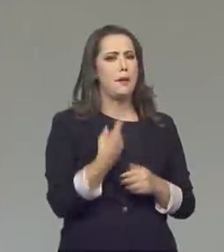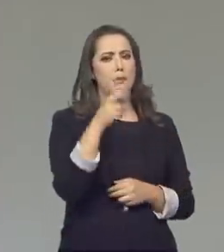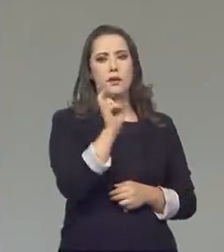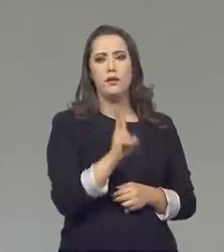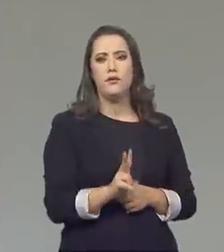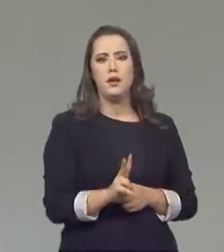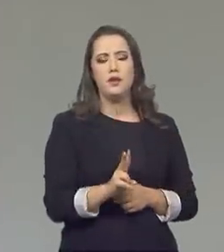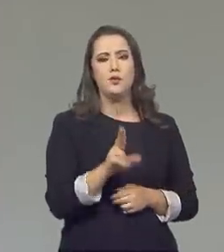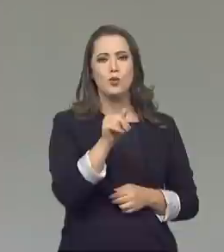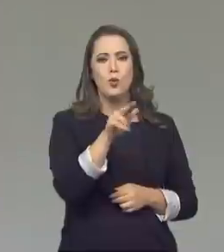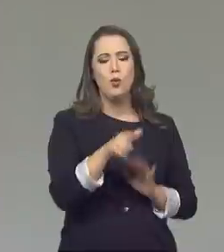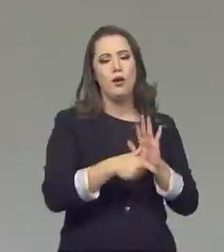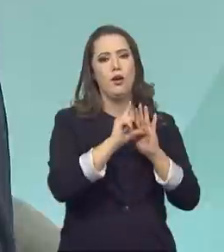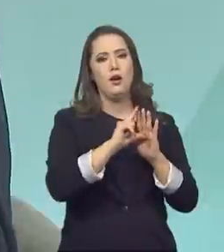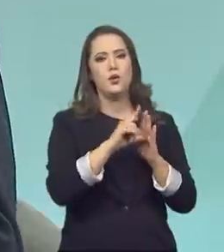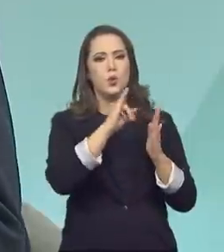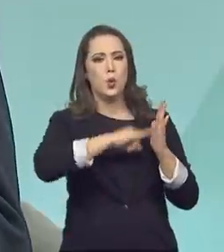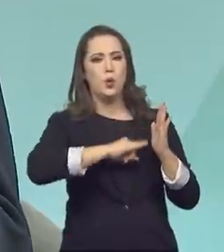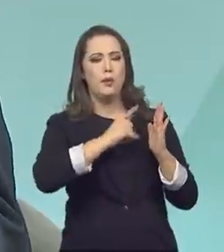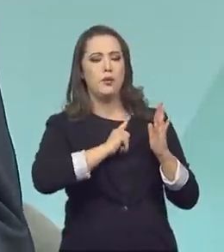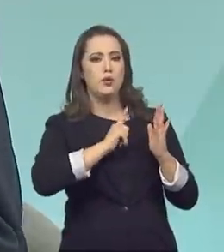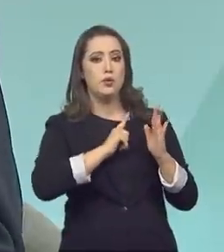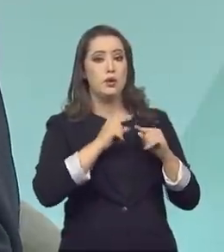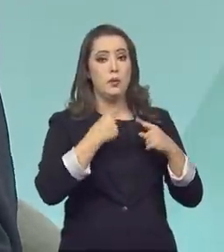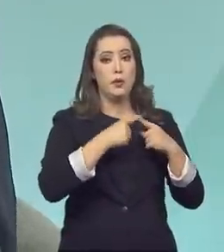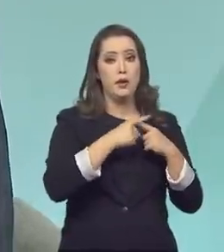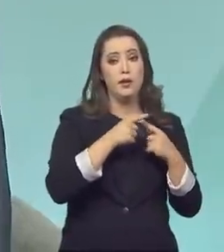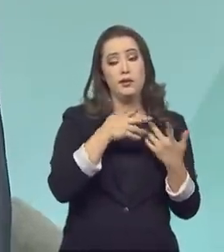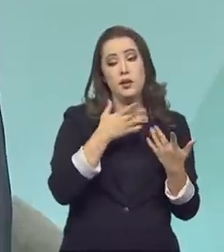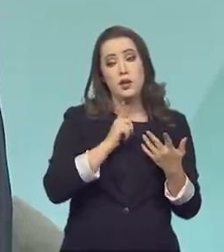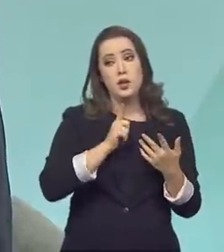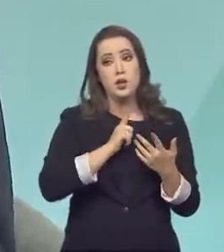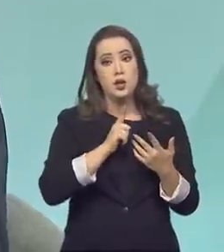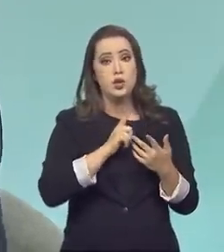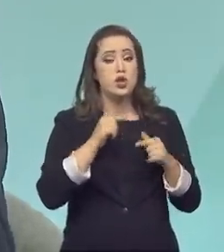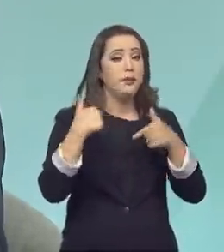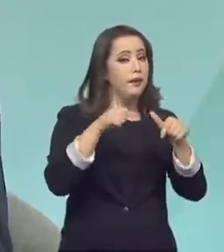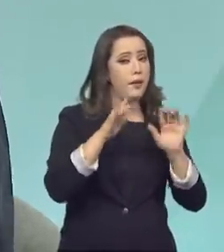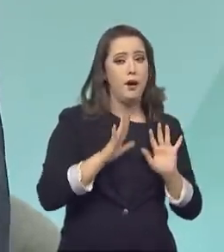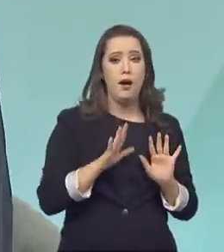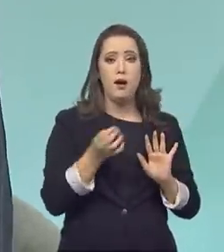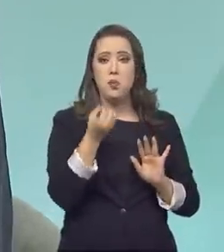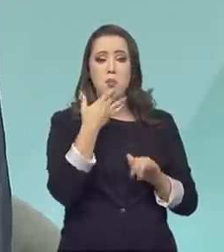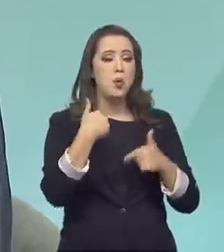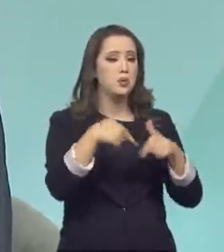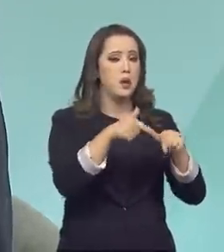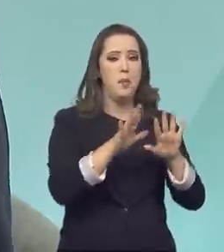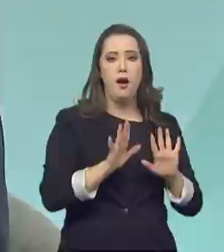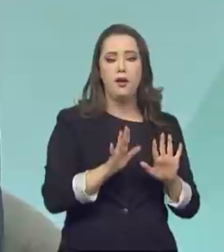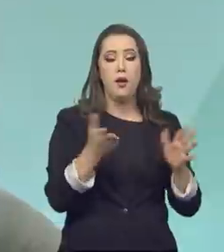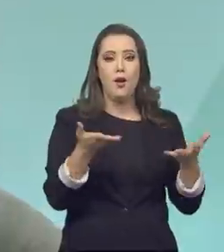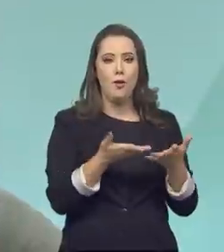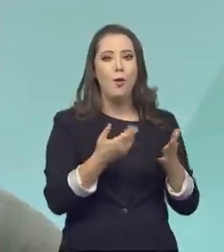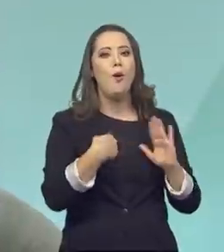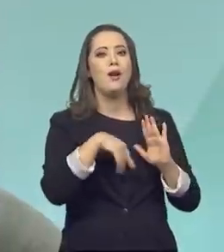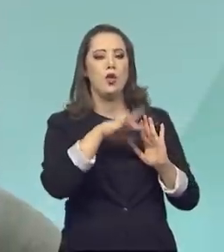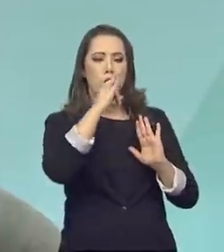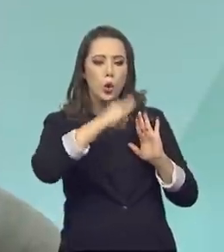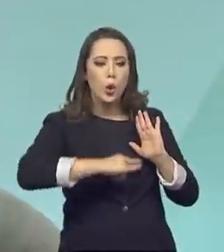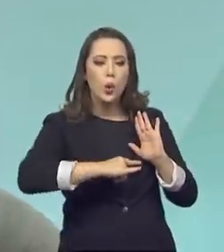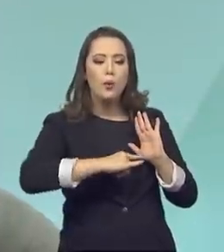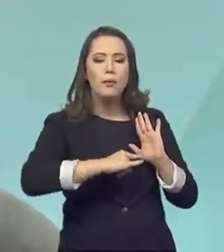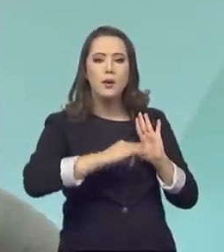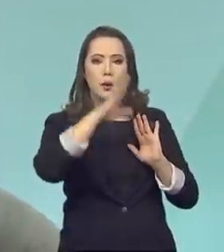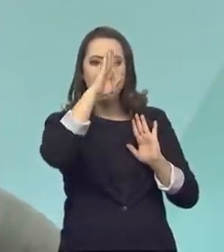existiu como um documento. O Inmetro tinha práticas que ele utilizava, boas práticas de regulamentação, mas agora não, ele tem um documento